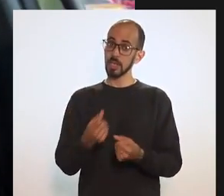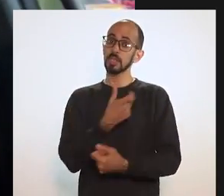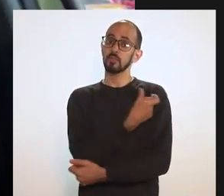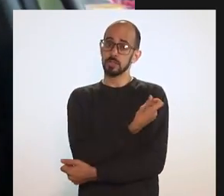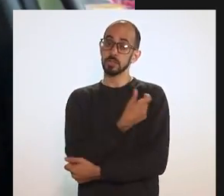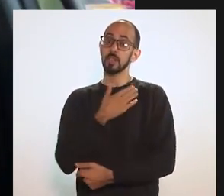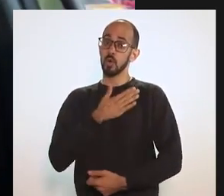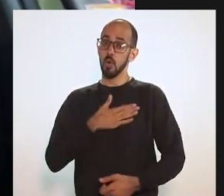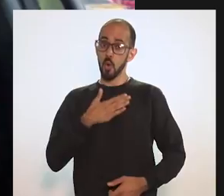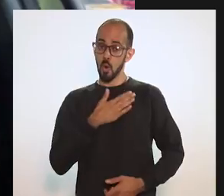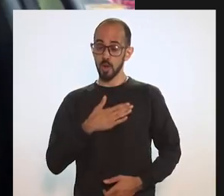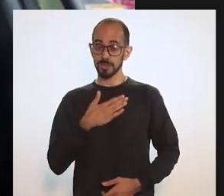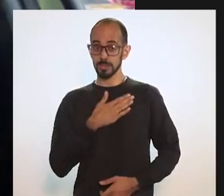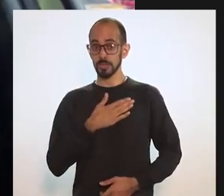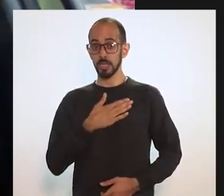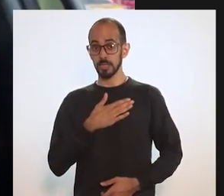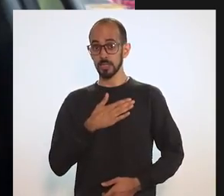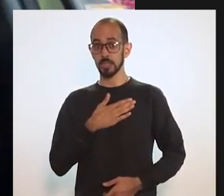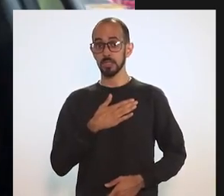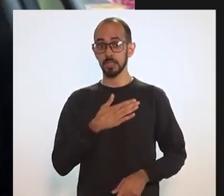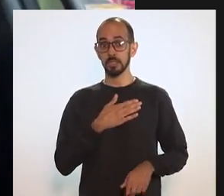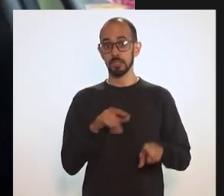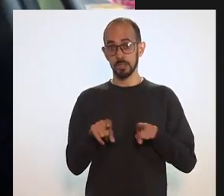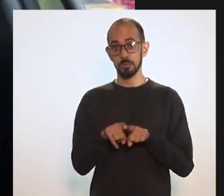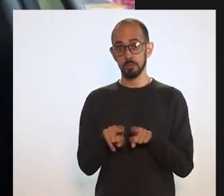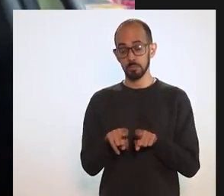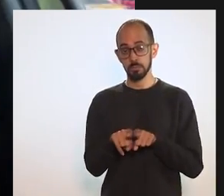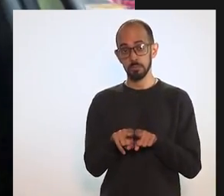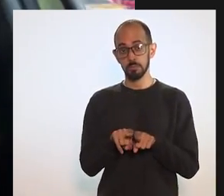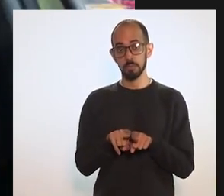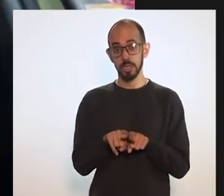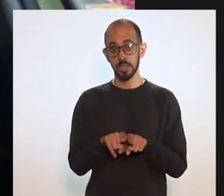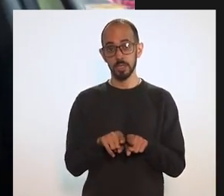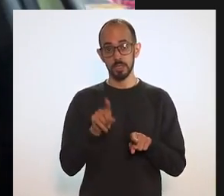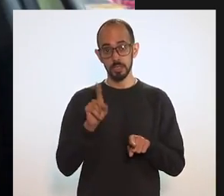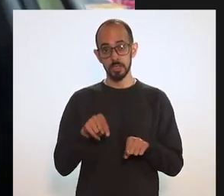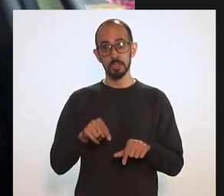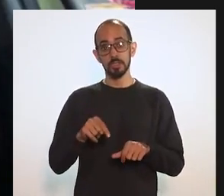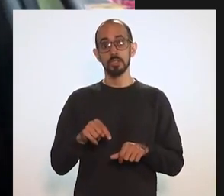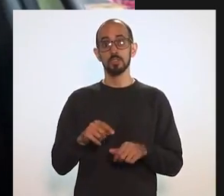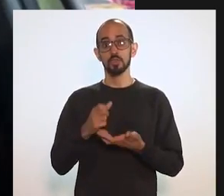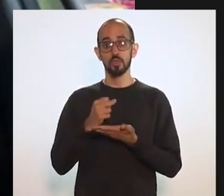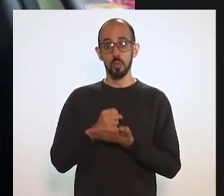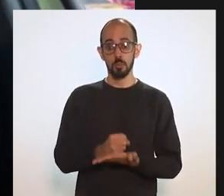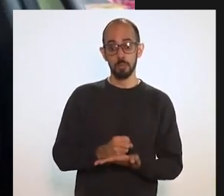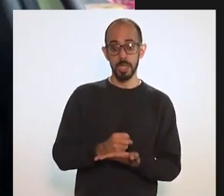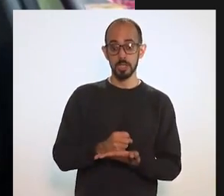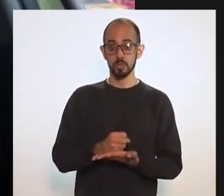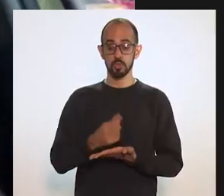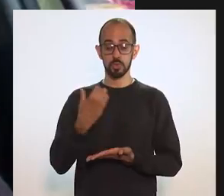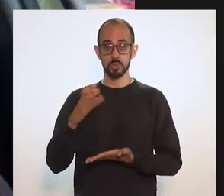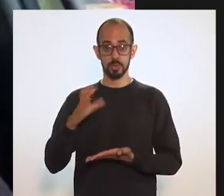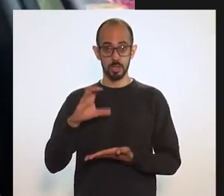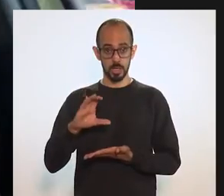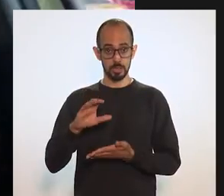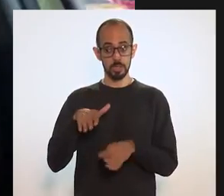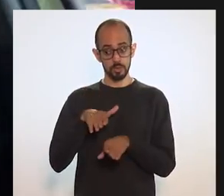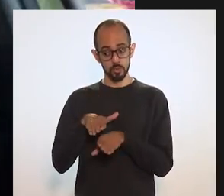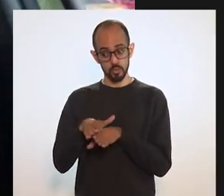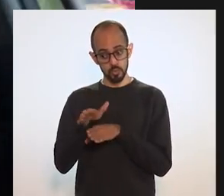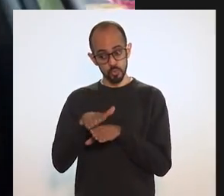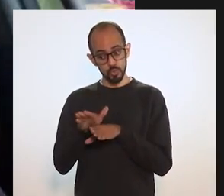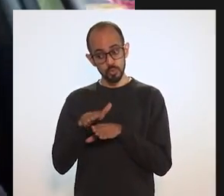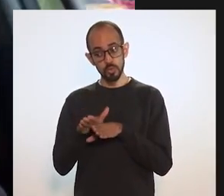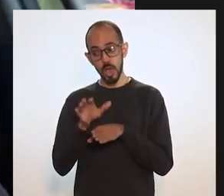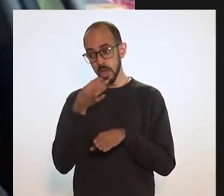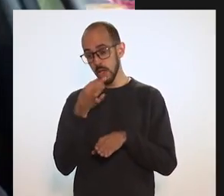brasileira aceita a vacina, gosta da vacina, na medida em que instituições com peso científico reconhecem